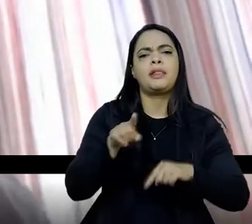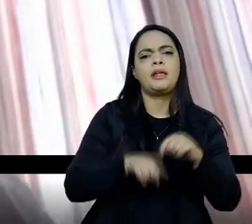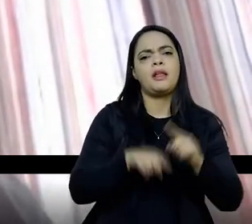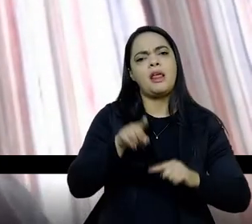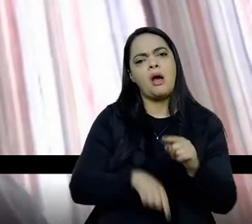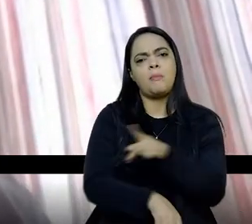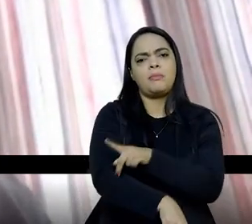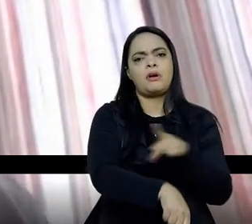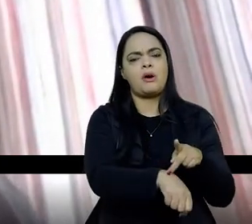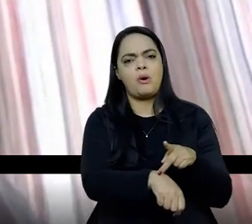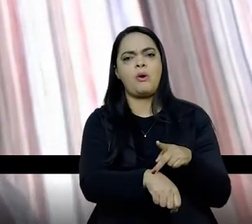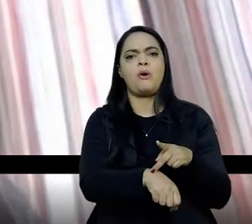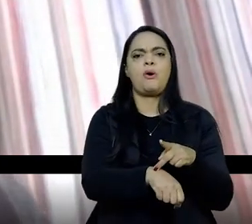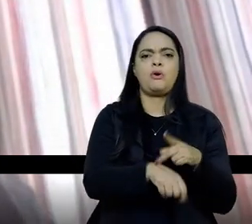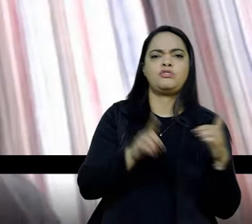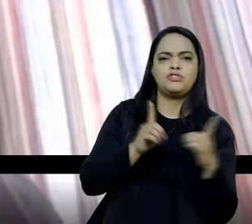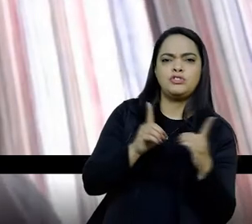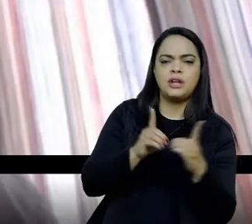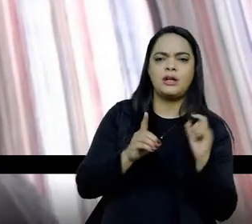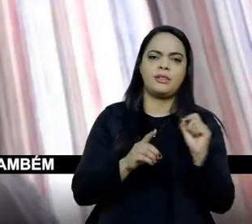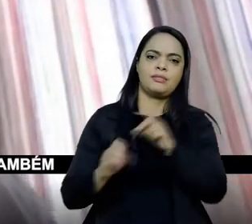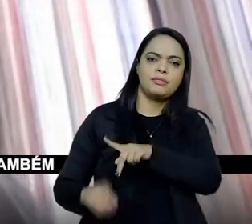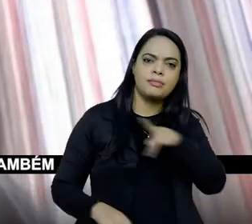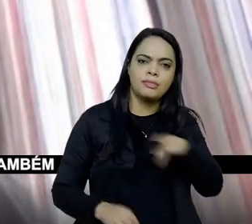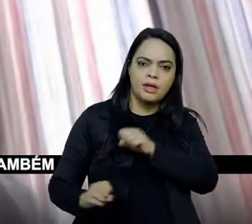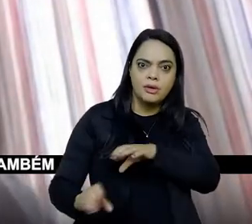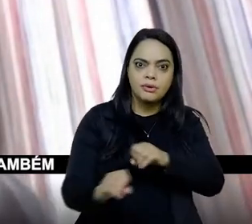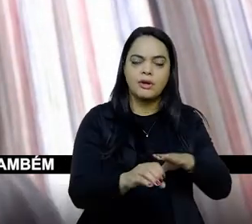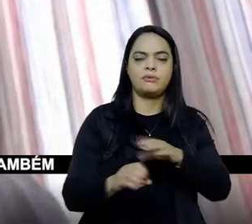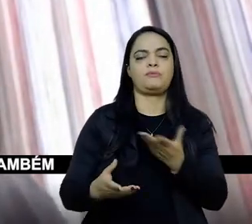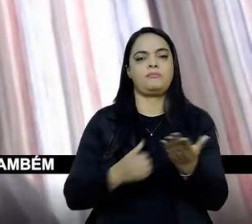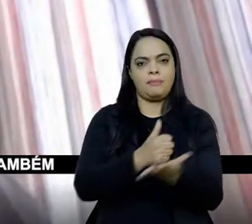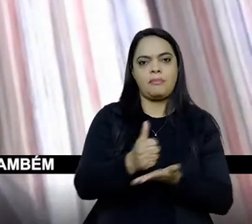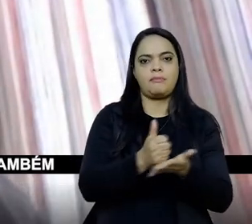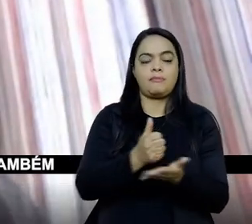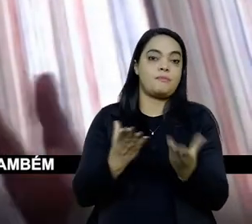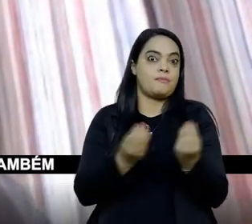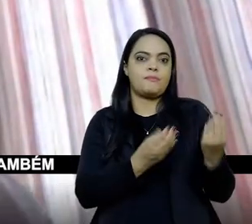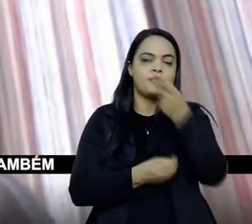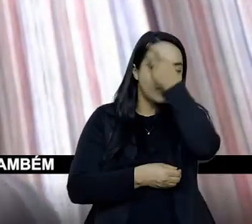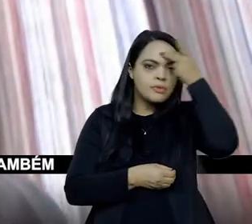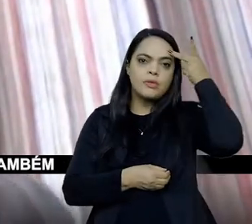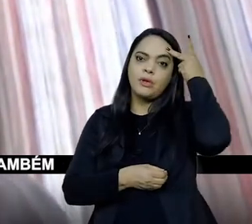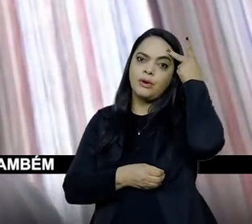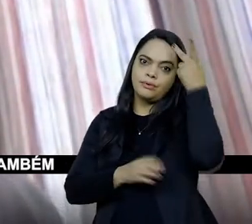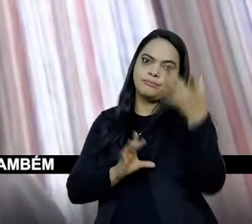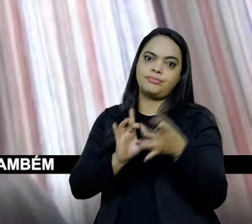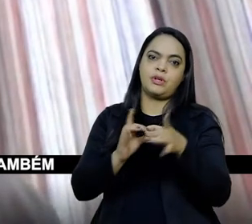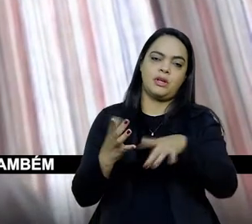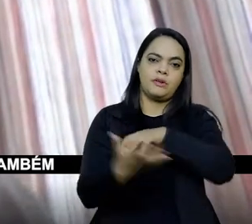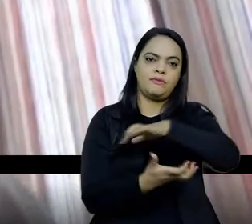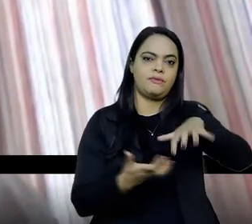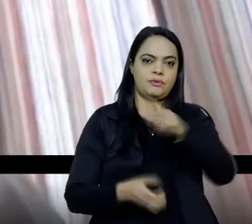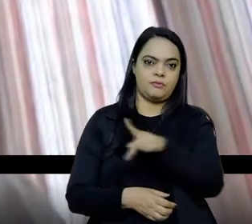professores e educandos da educação básica, né? Então, são muitas pessoas envolvidas. Os professores da educação